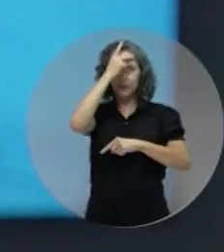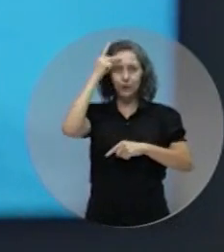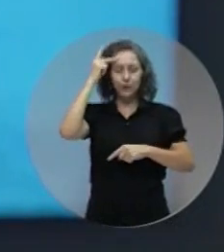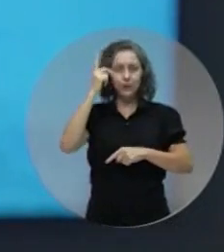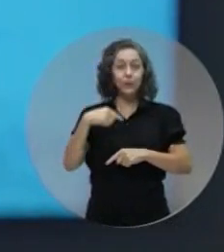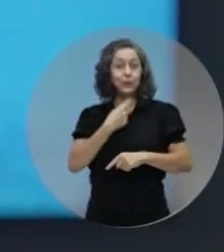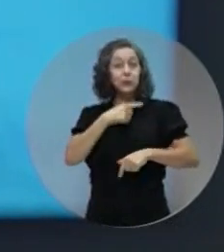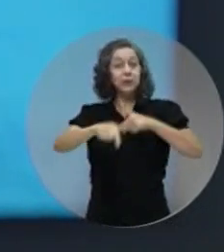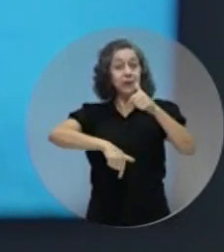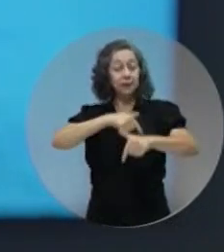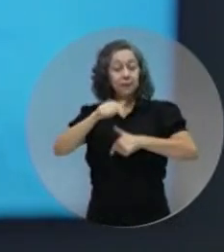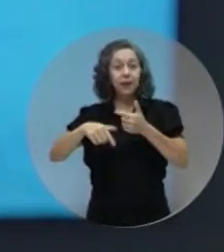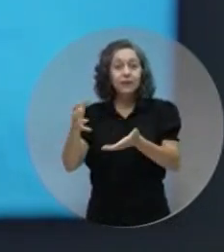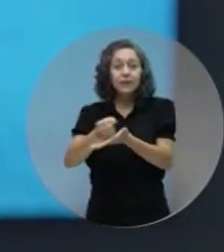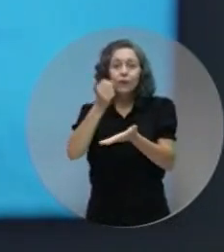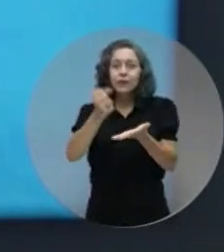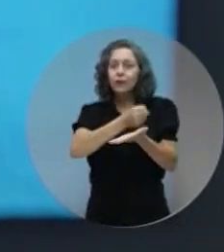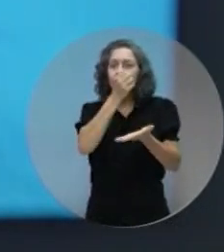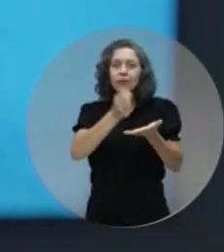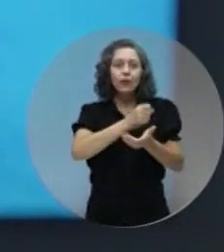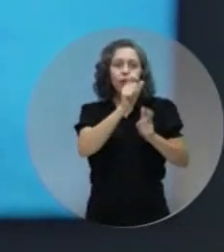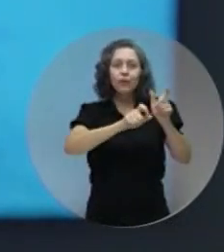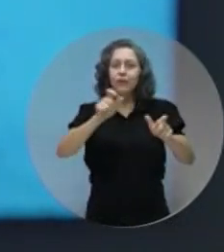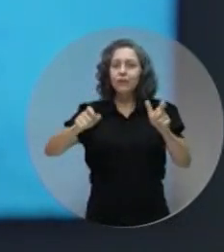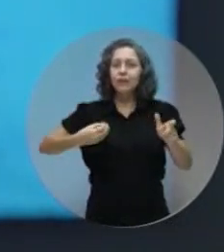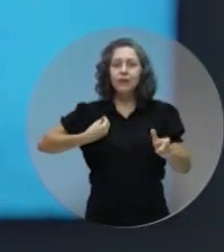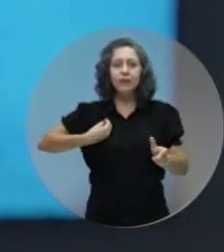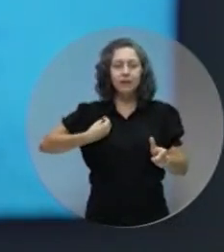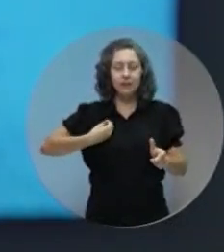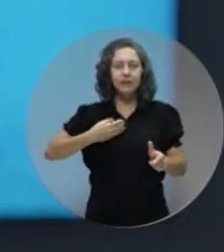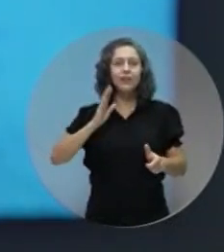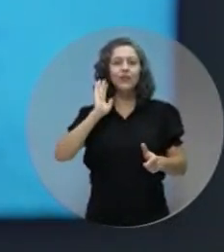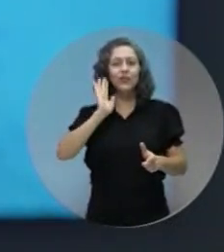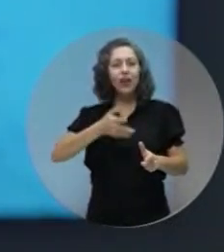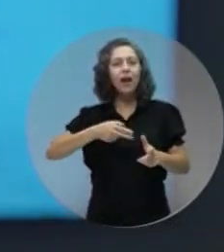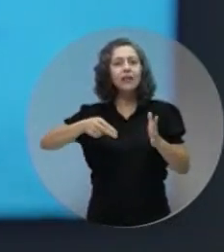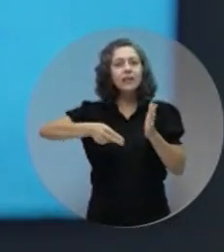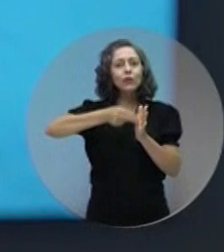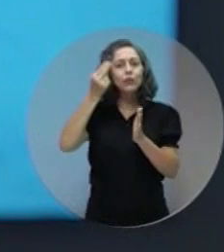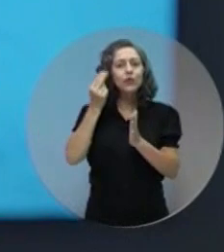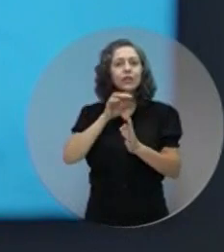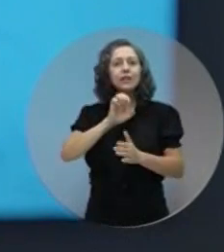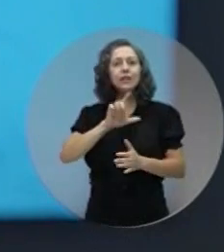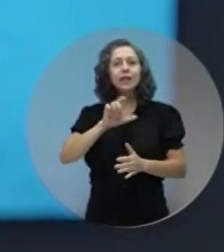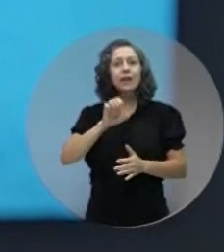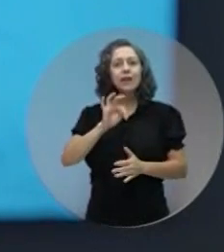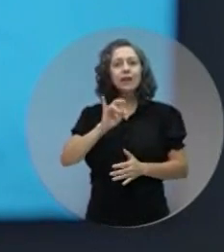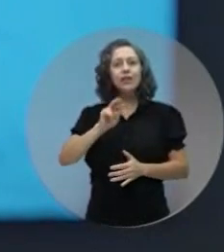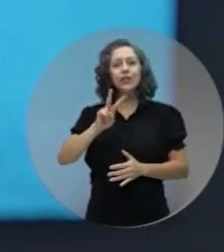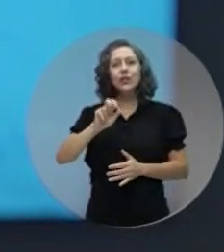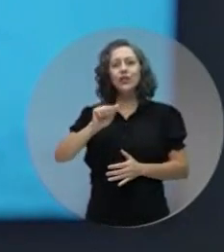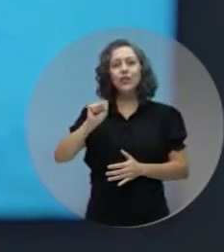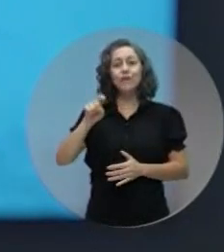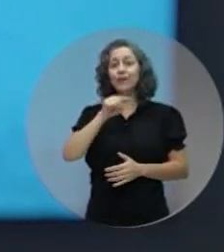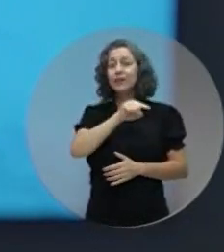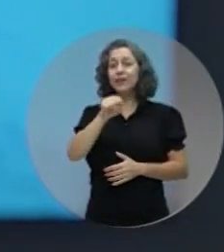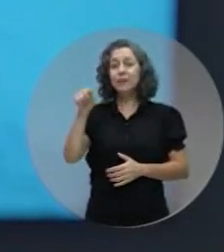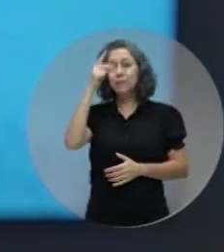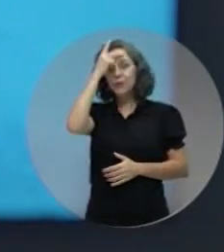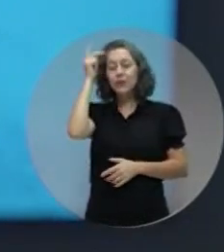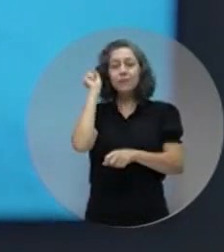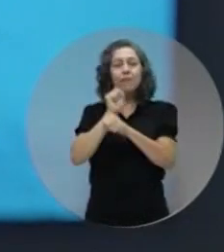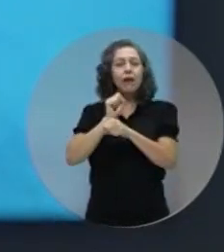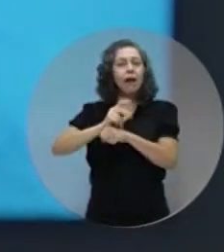pessoas. E ver que o nosso trabalho está salvando vidas. Estamos realizando um mutirão de cirurgias eletivas que as pessoas